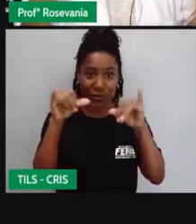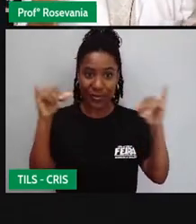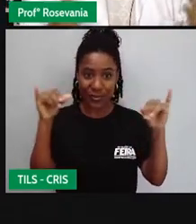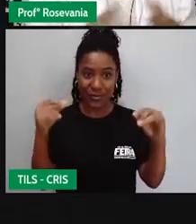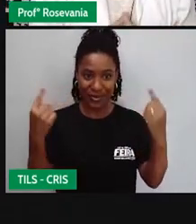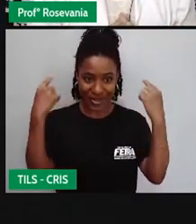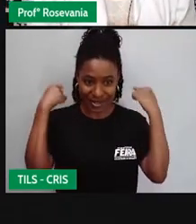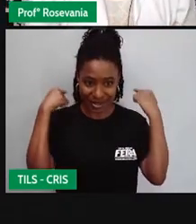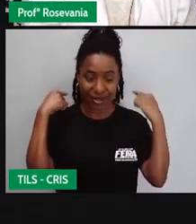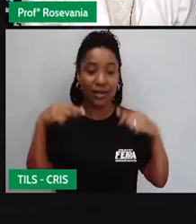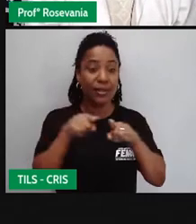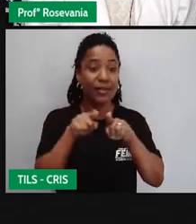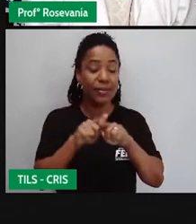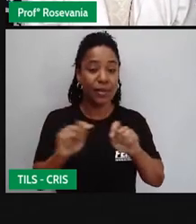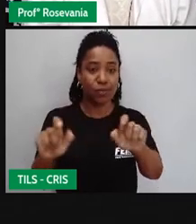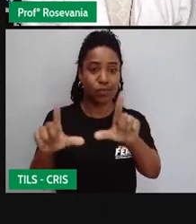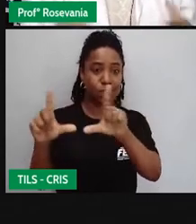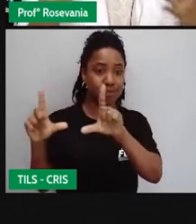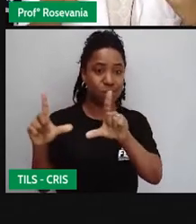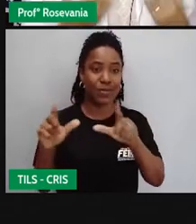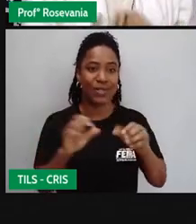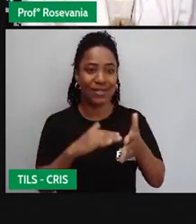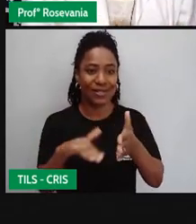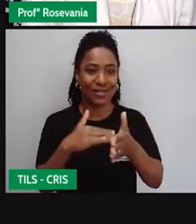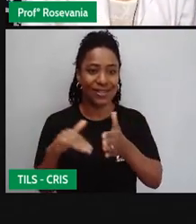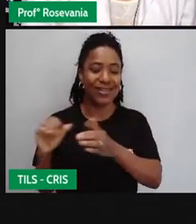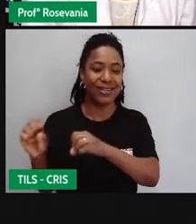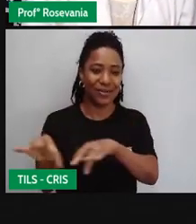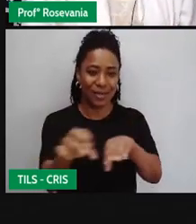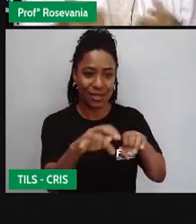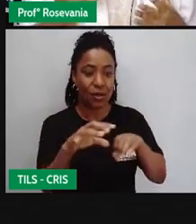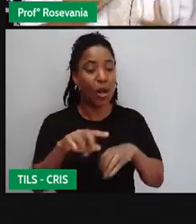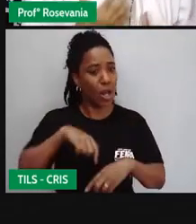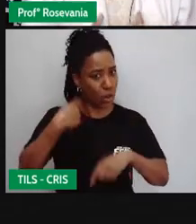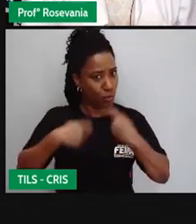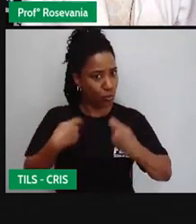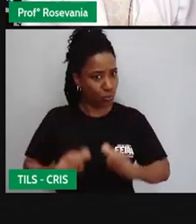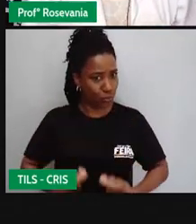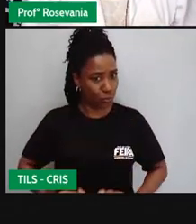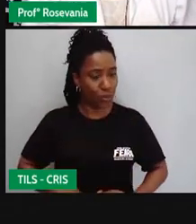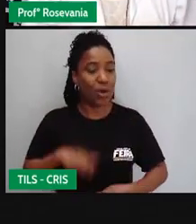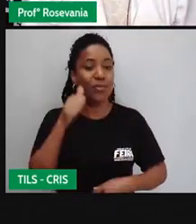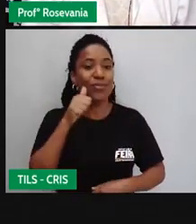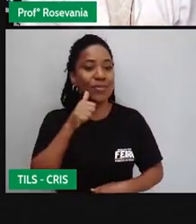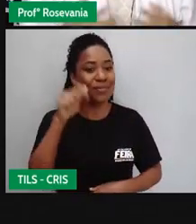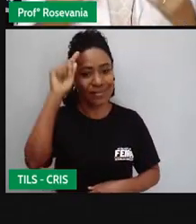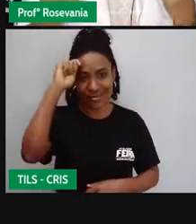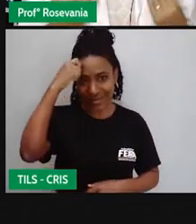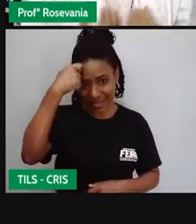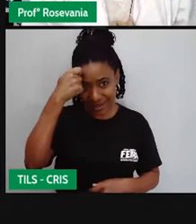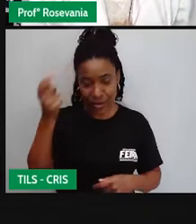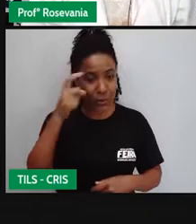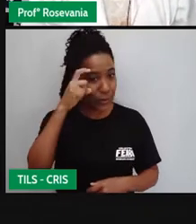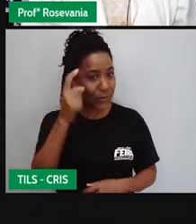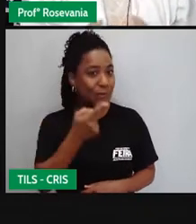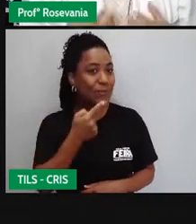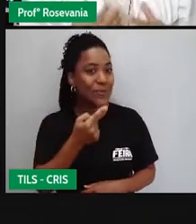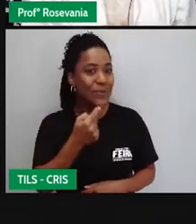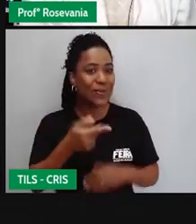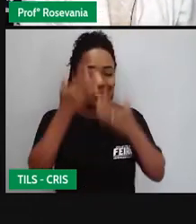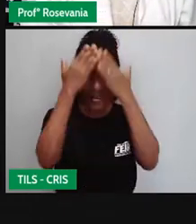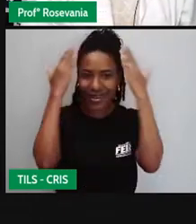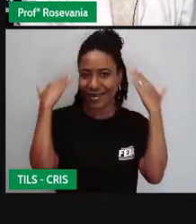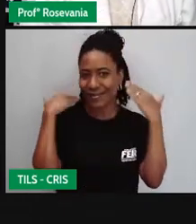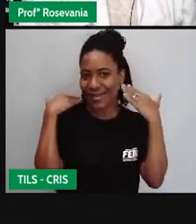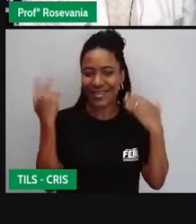Santana, com o logo da Secretaria da Educação. Eu sou uma mulher negra, né? Uso óculos vermelhos, meus cabelos são negros